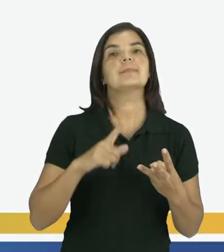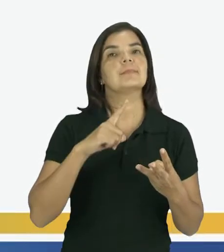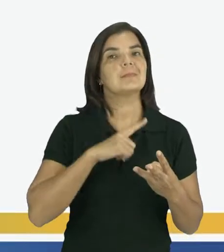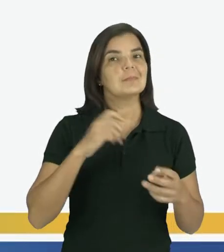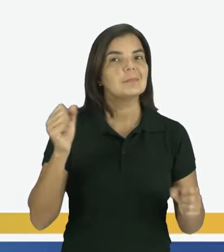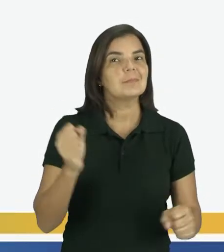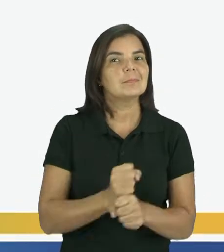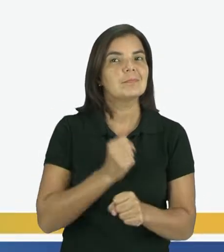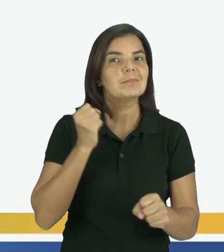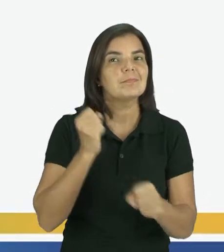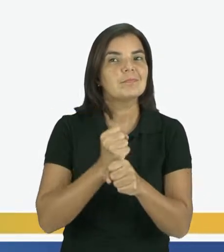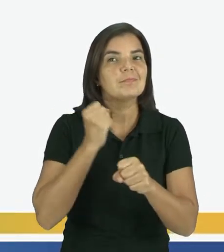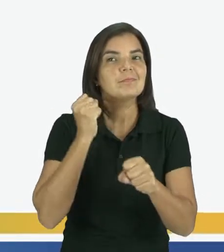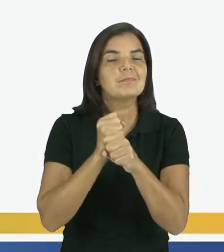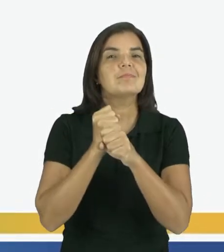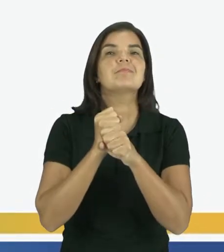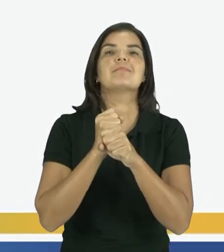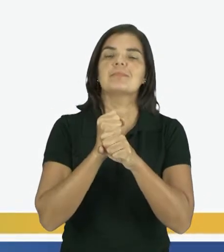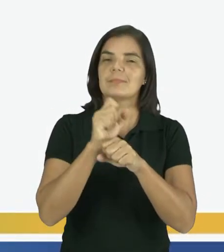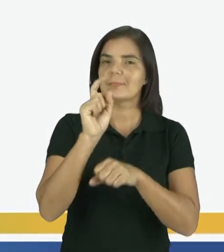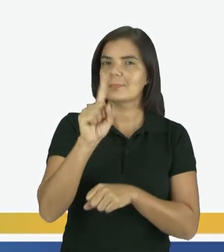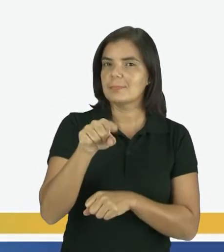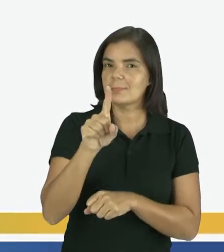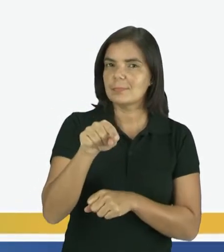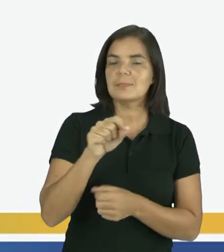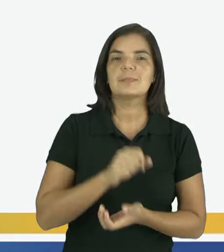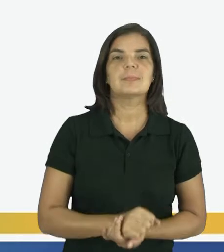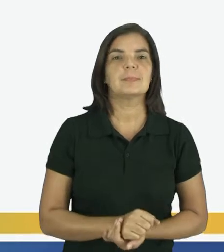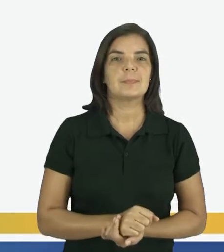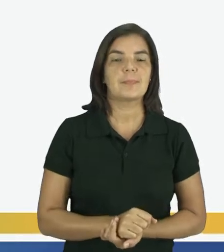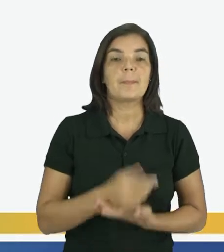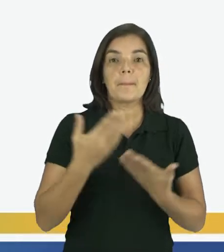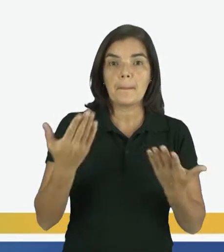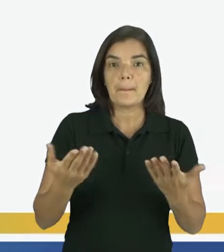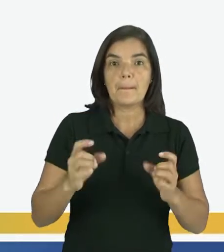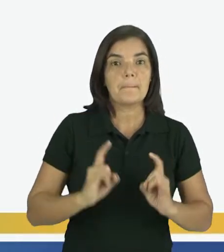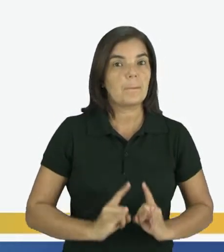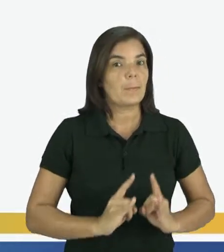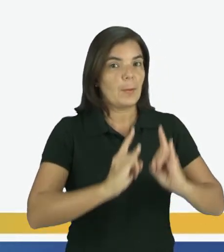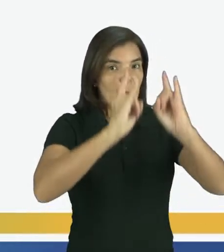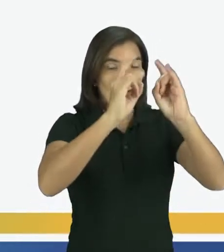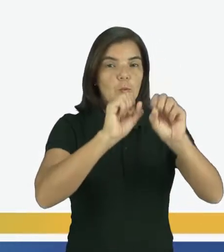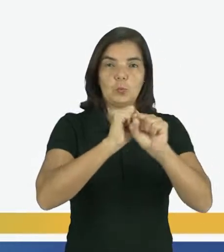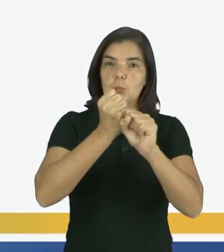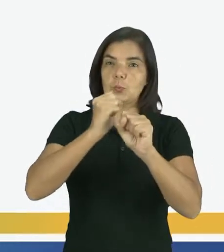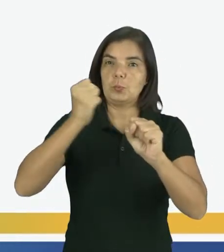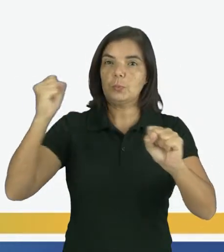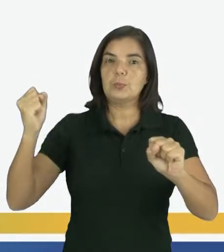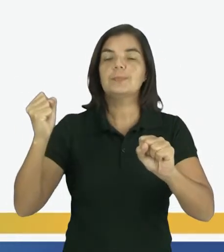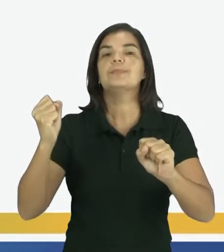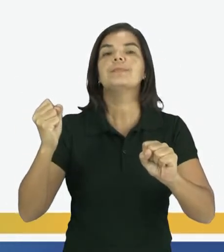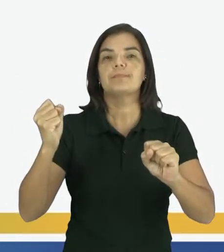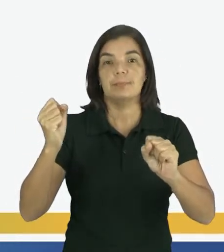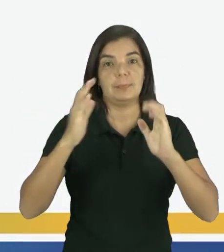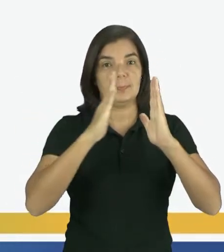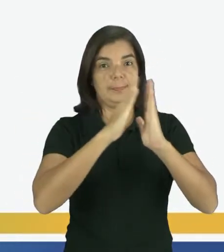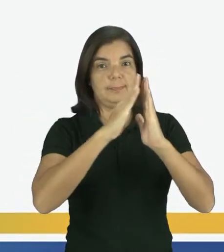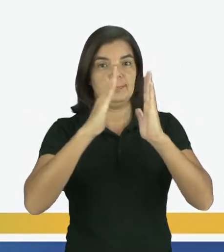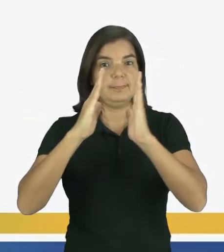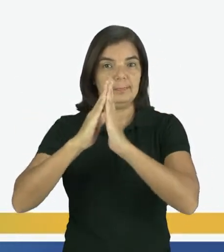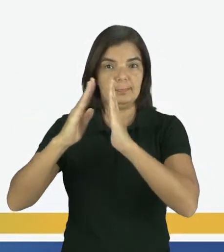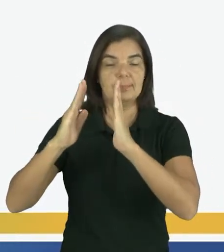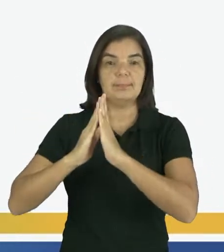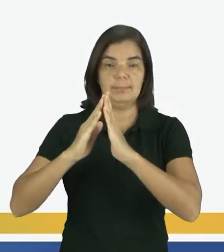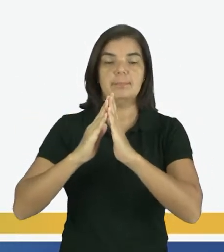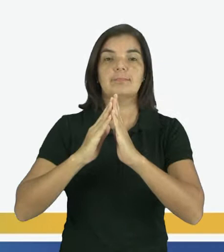construções, isso mesmo. Ali um prédio bem grande, casas, né?